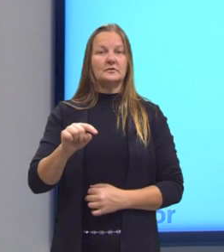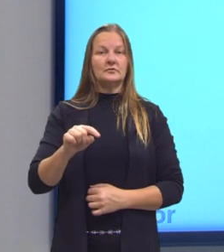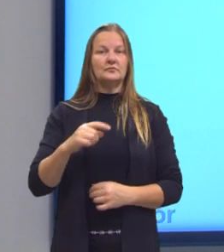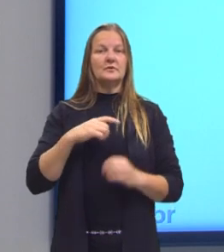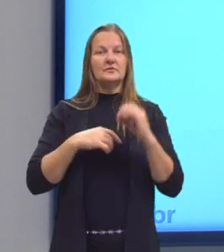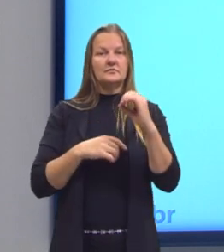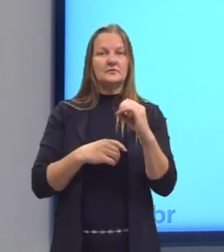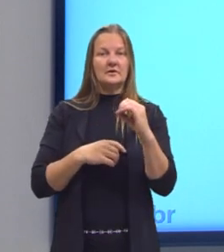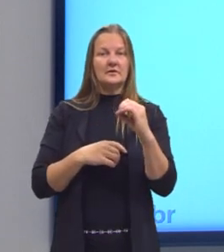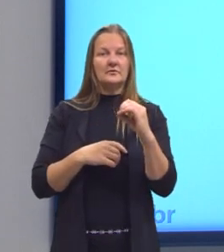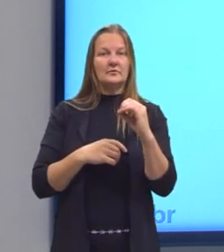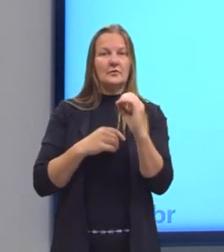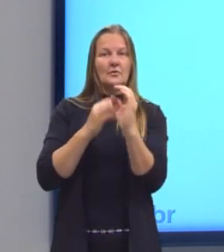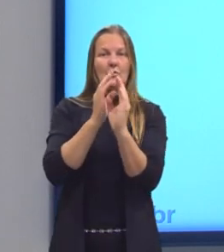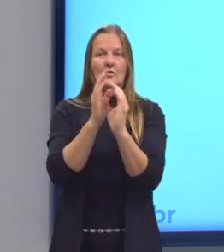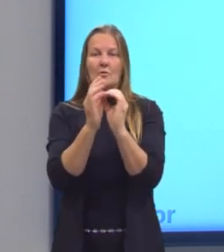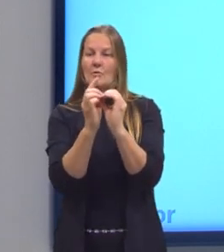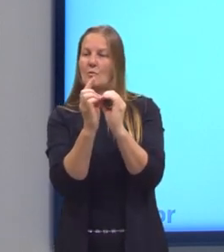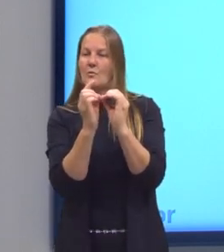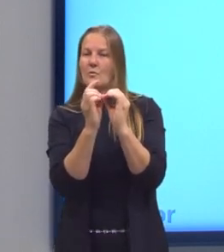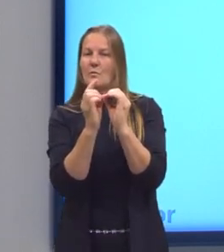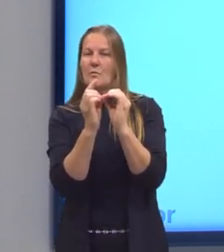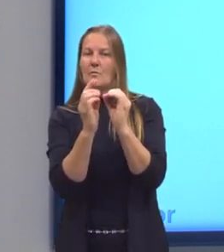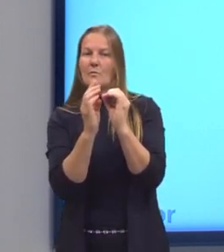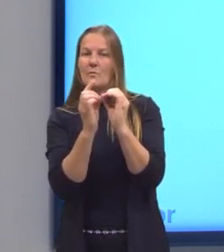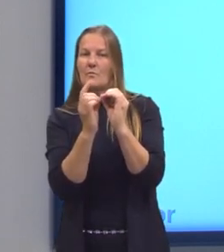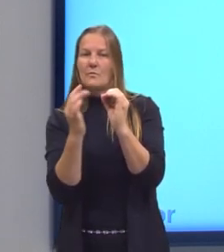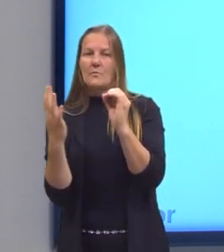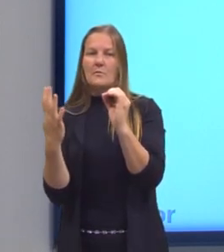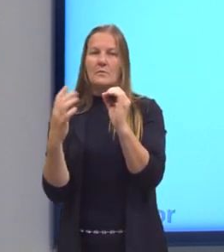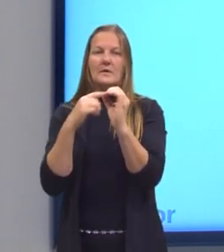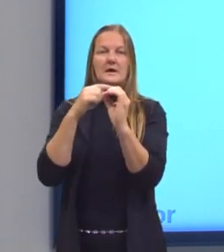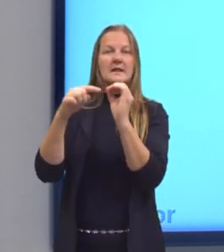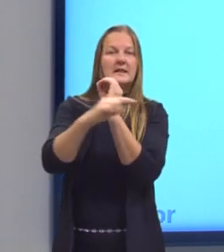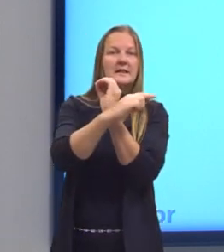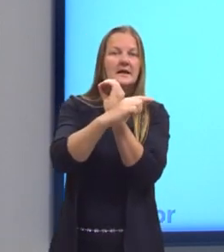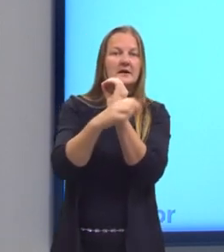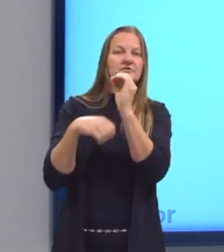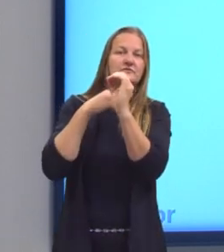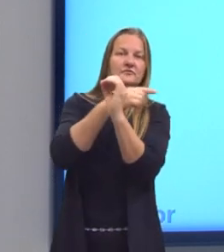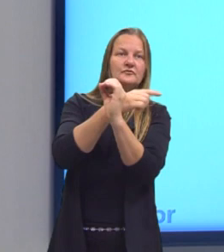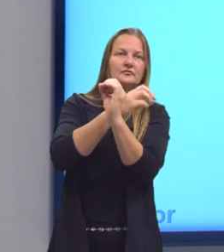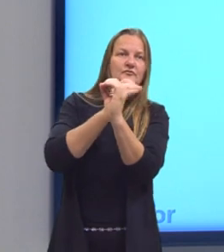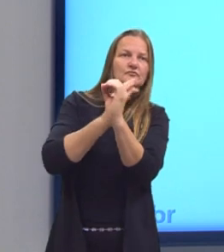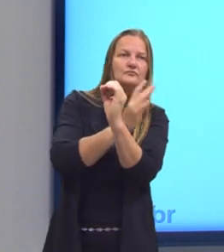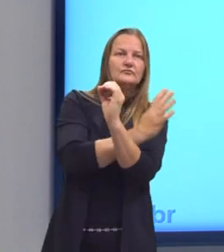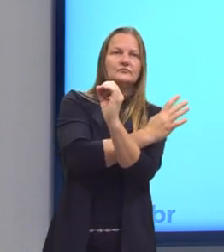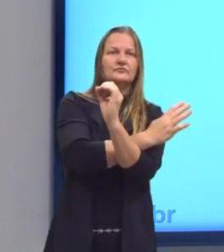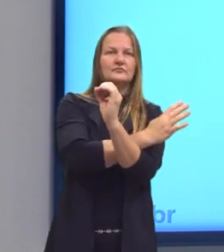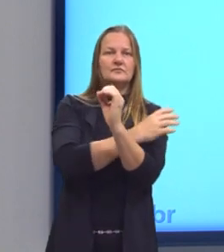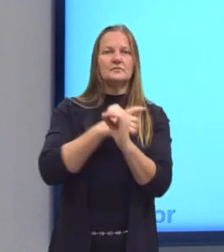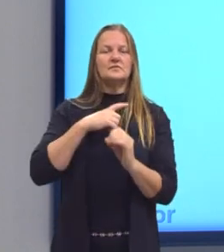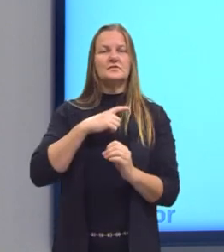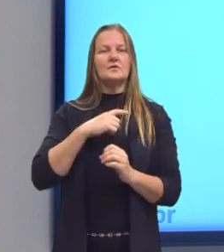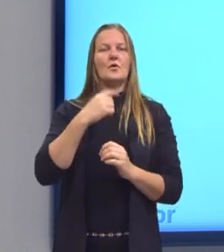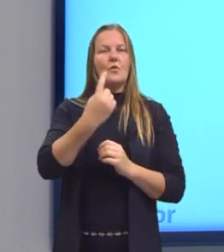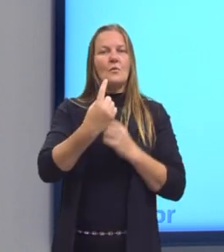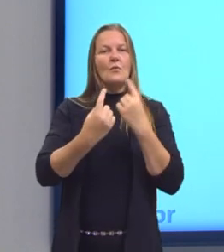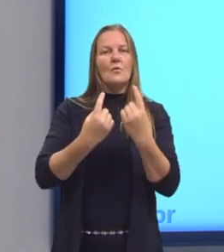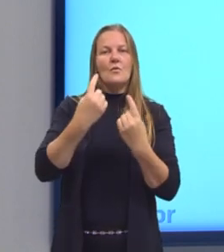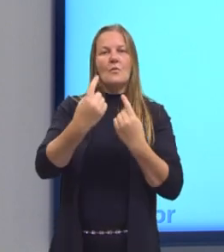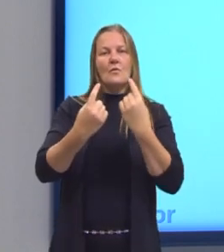os zeros, positivos, os negativos. Mas também é uma sequência numérica, que ela vai crescendo de uma em uma unidade.